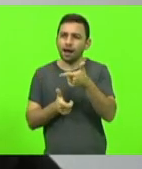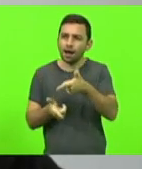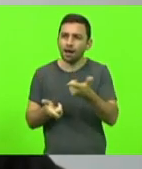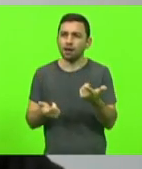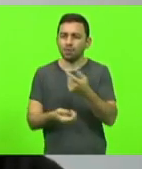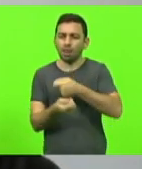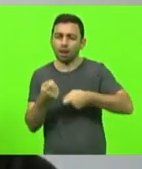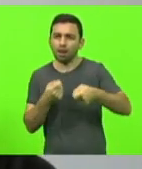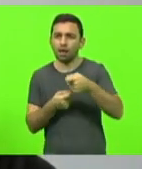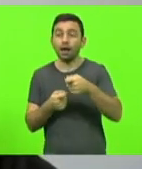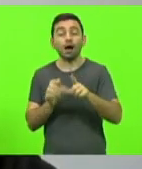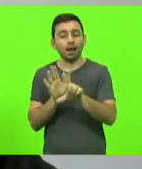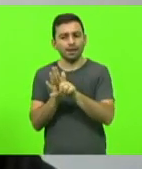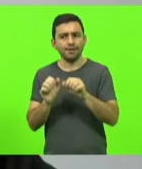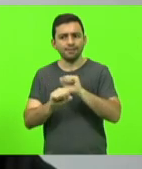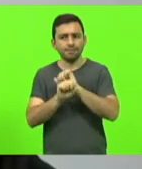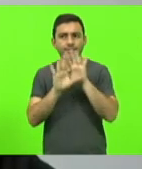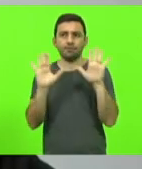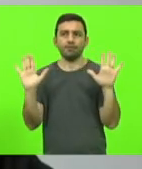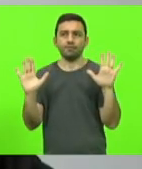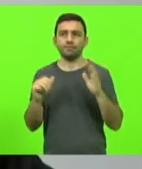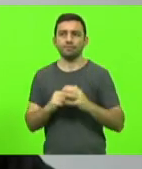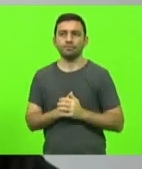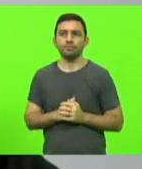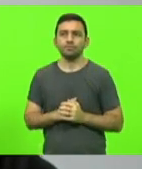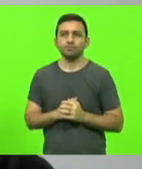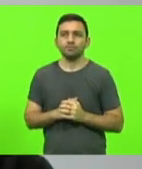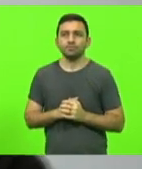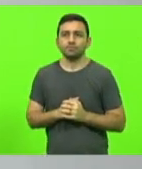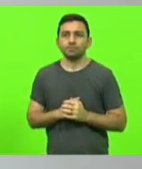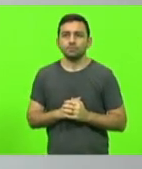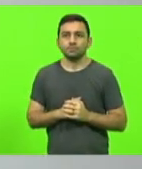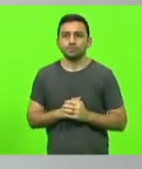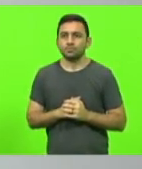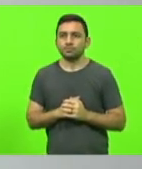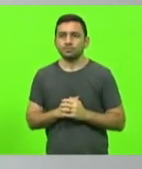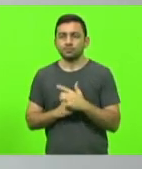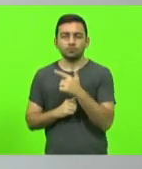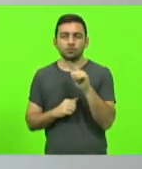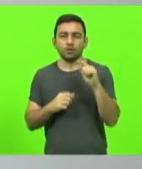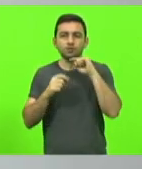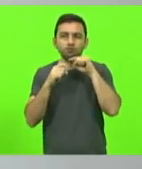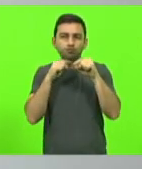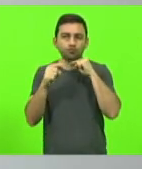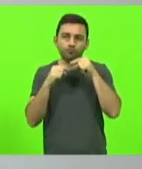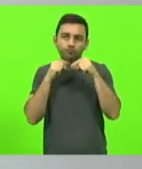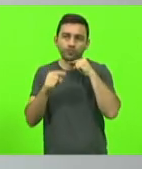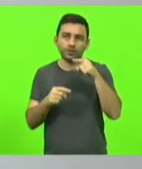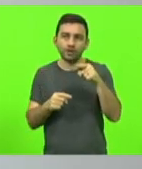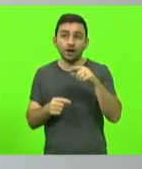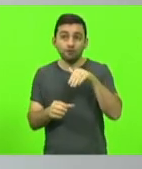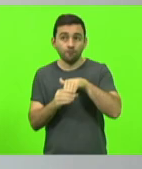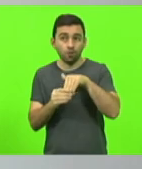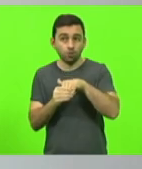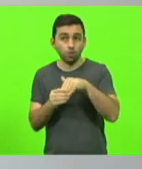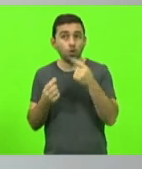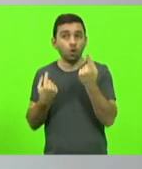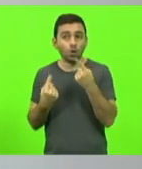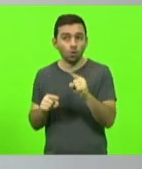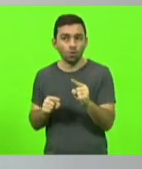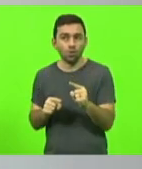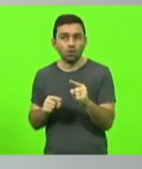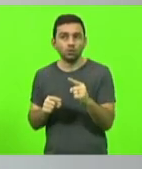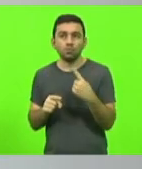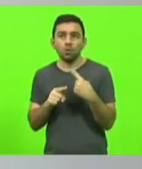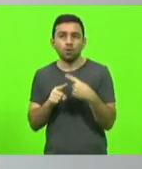A lei é bem clara, bem clara. Então, não tem dúvida nenhuma. Quem votou contra, por que